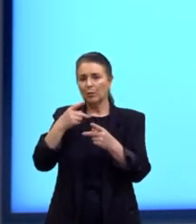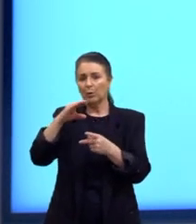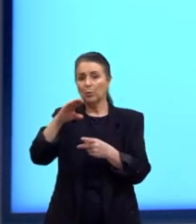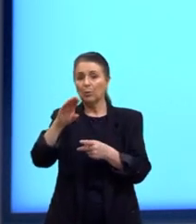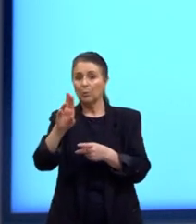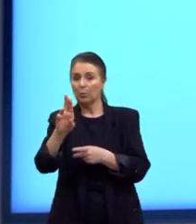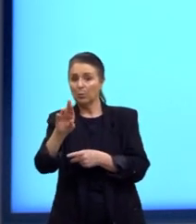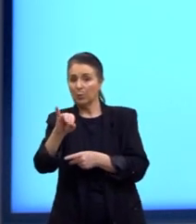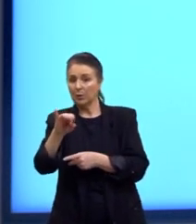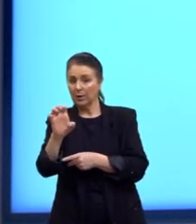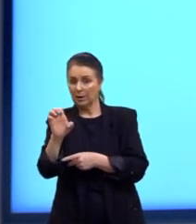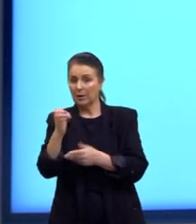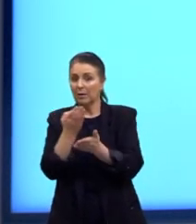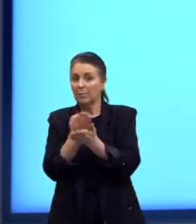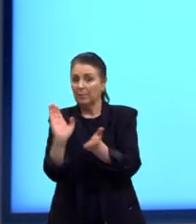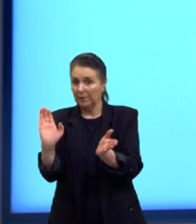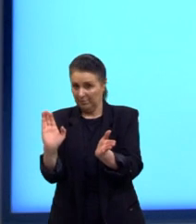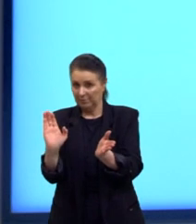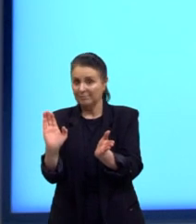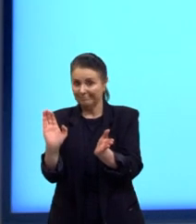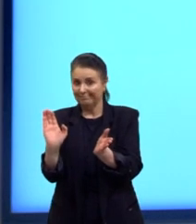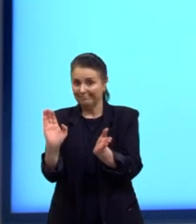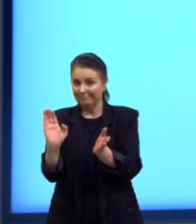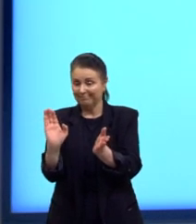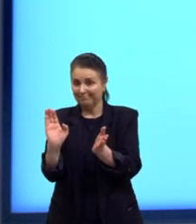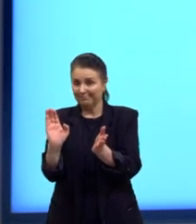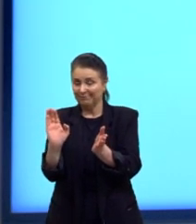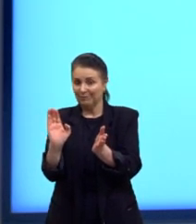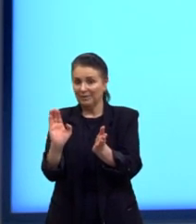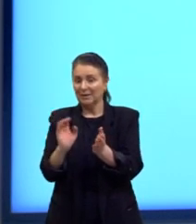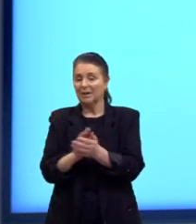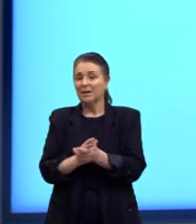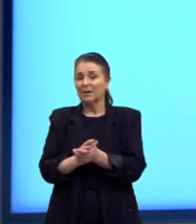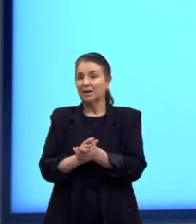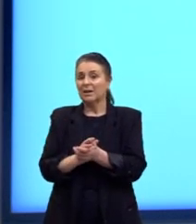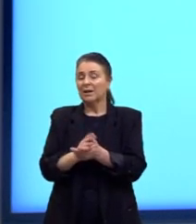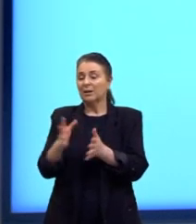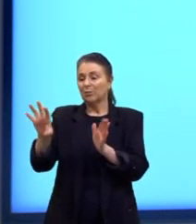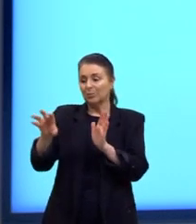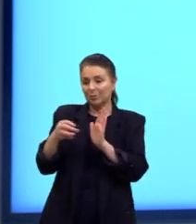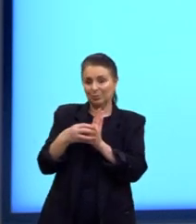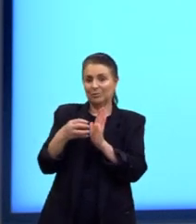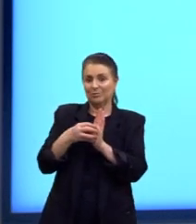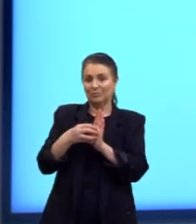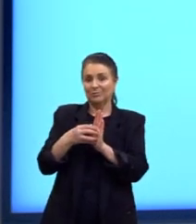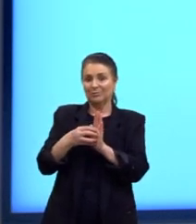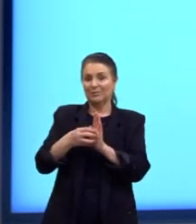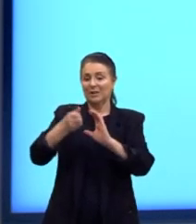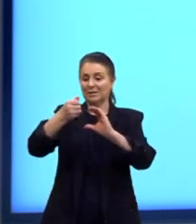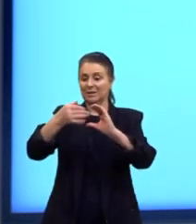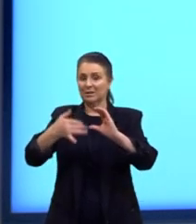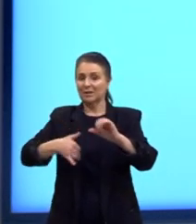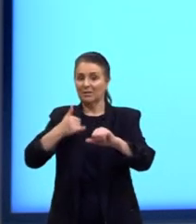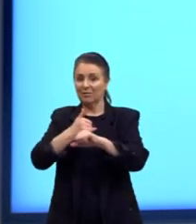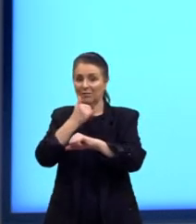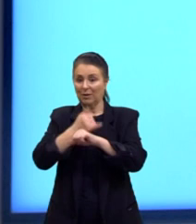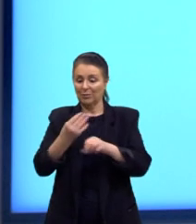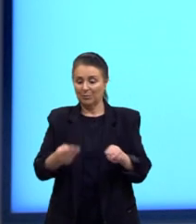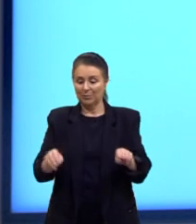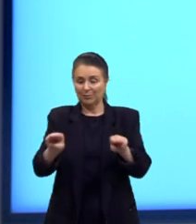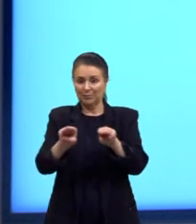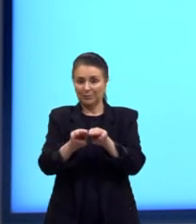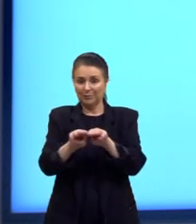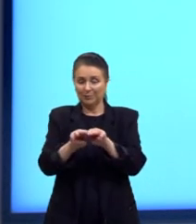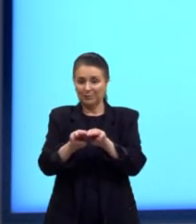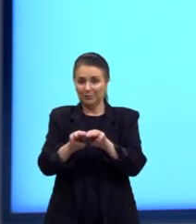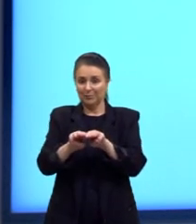perda dessa imantação. Na verdade, das propriedades ferromagnéticas. Então,